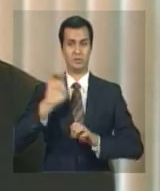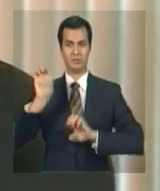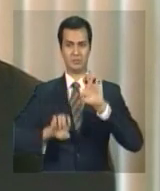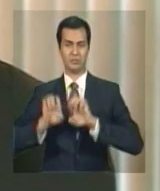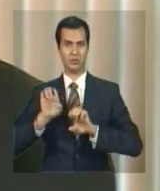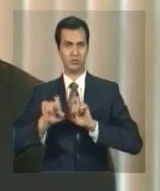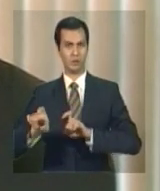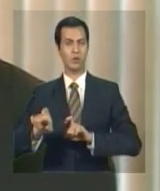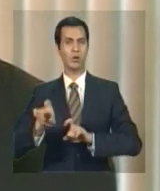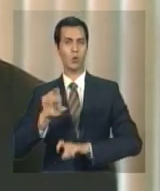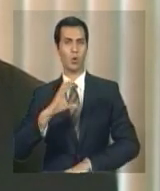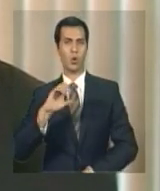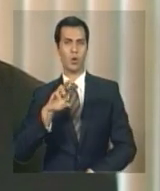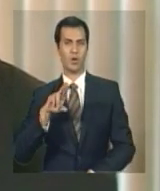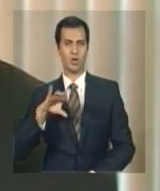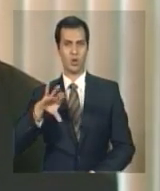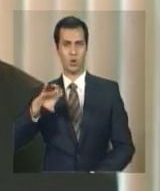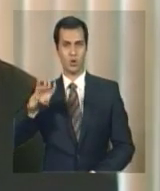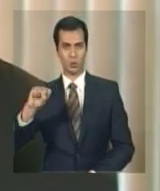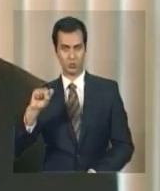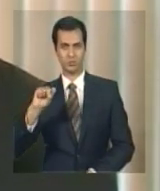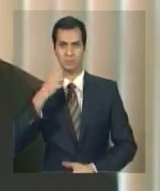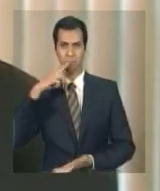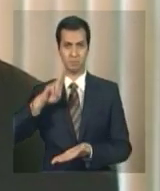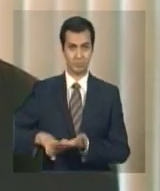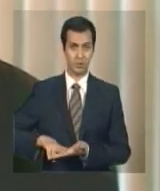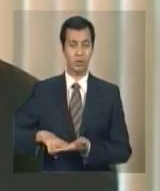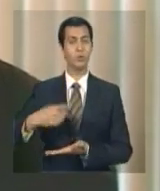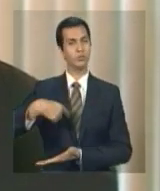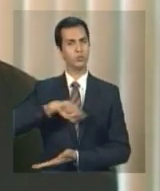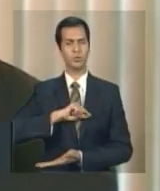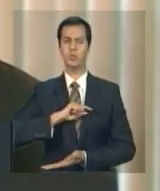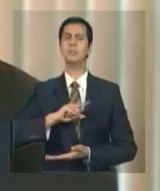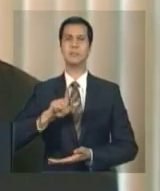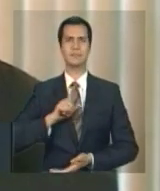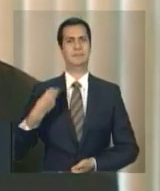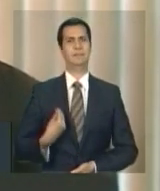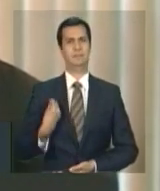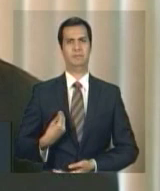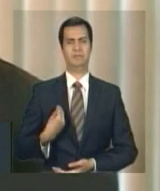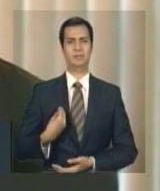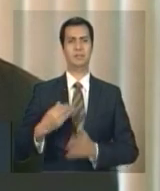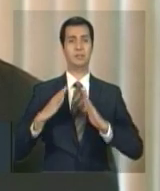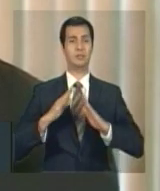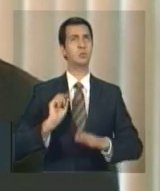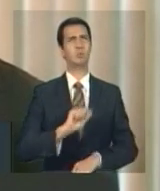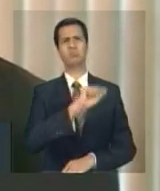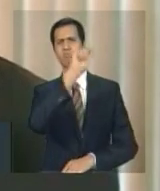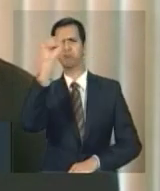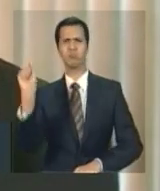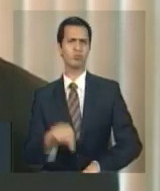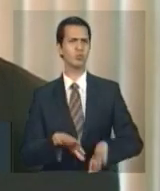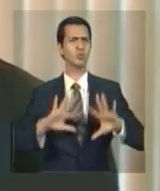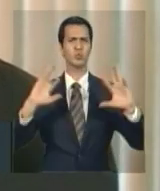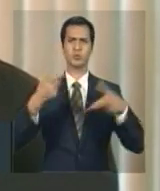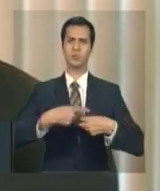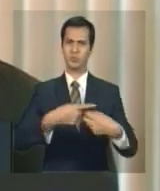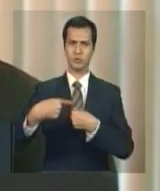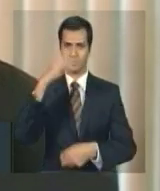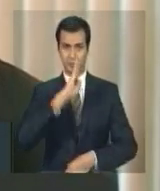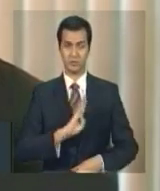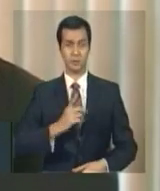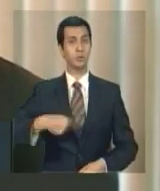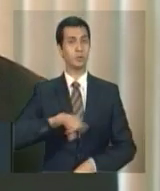municípios do Brasil. Com a parceria com o MDA, pretendemos ser o transportador oficial dos produtos da agricultura